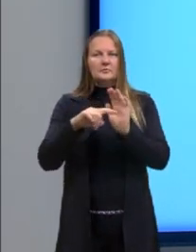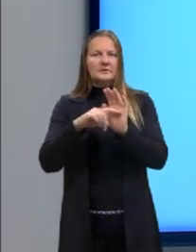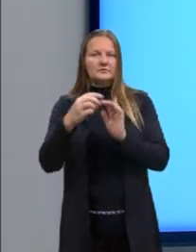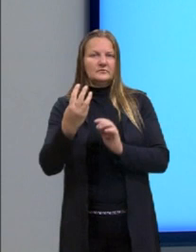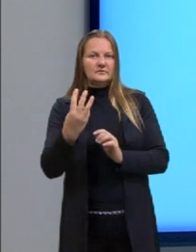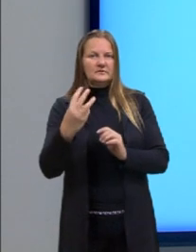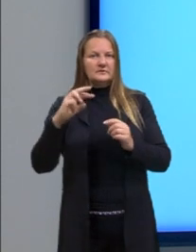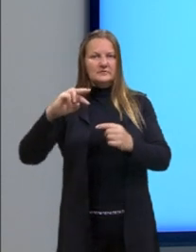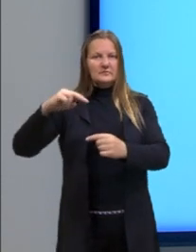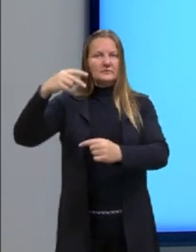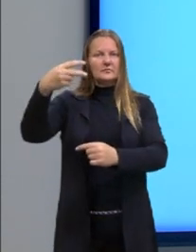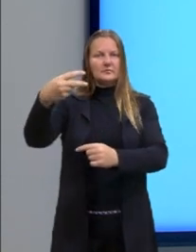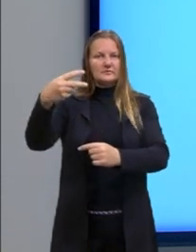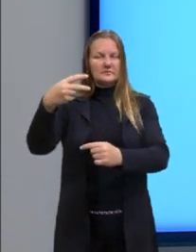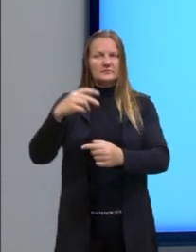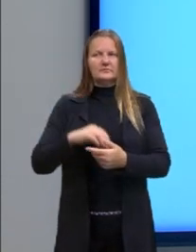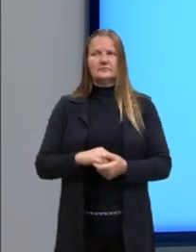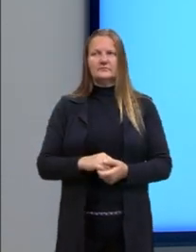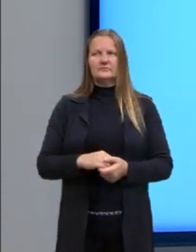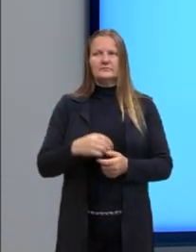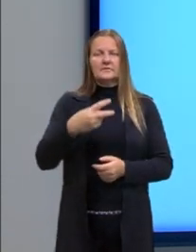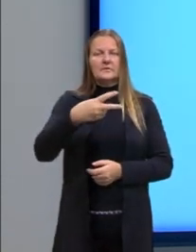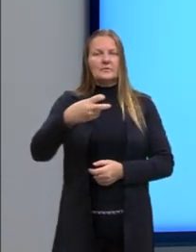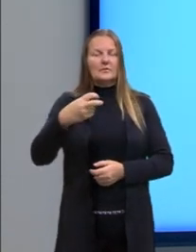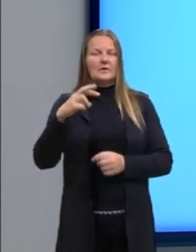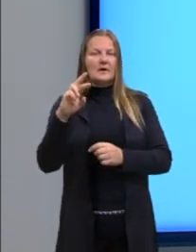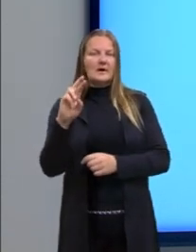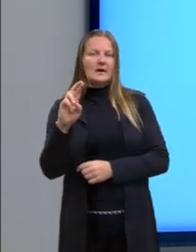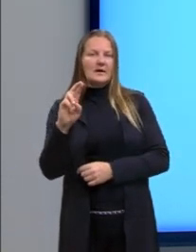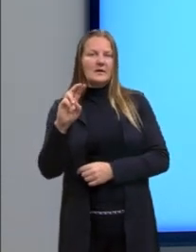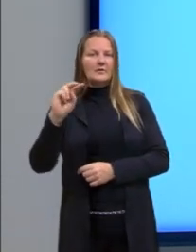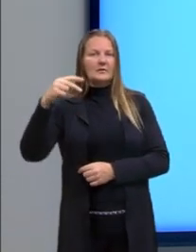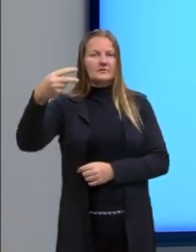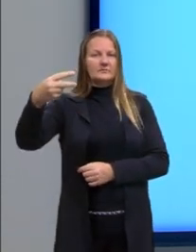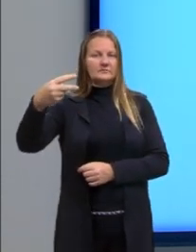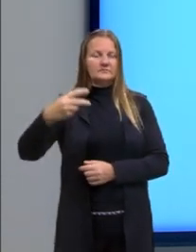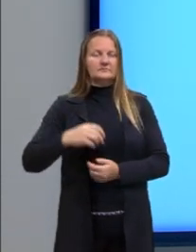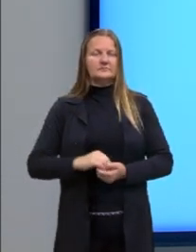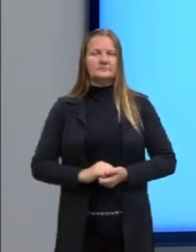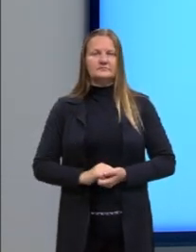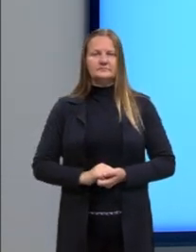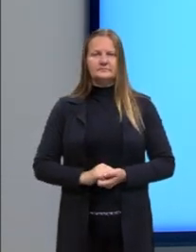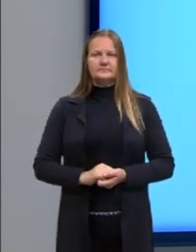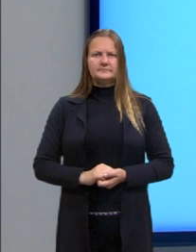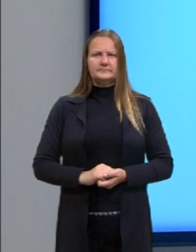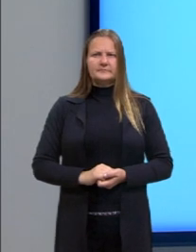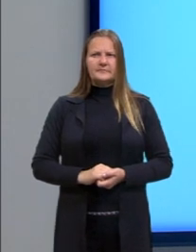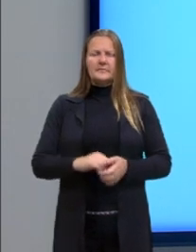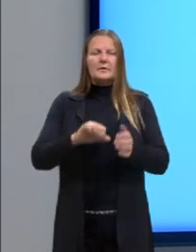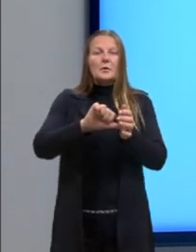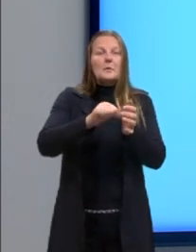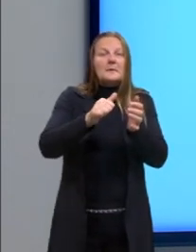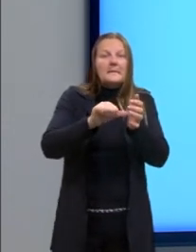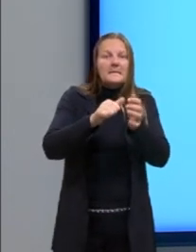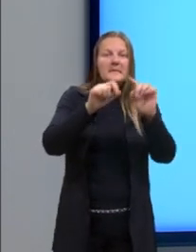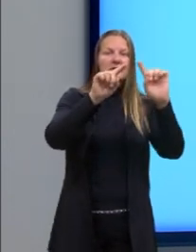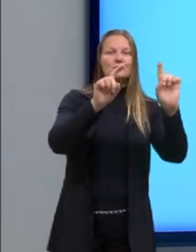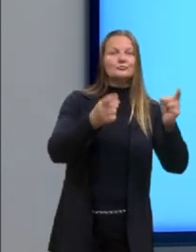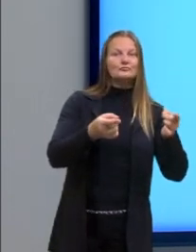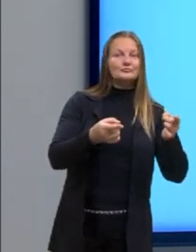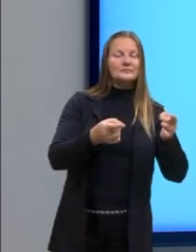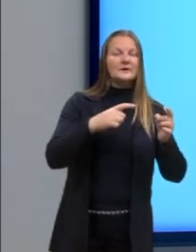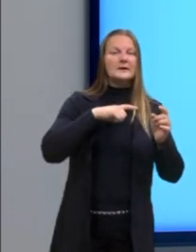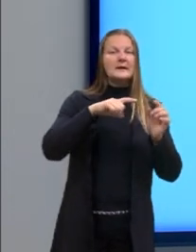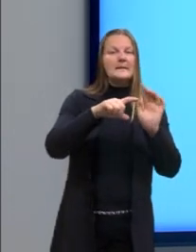3 elevado ao quadrado, que é igual ao raio ao quadrado. No primeiro parênteses, nós tínhamos